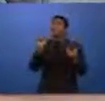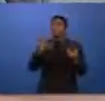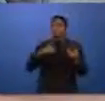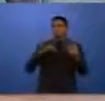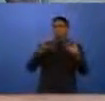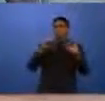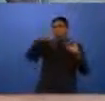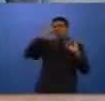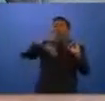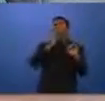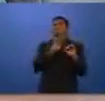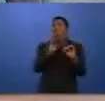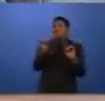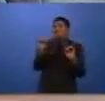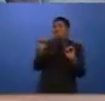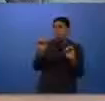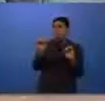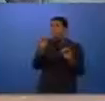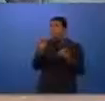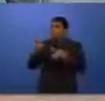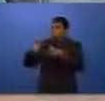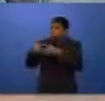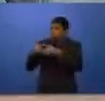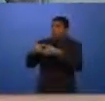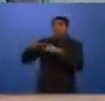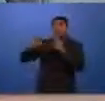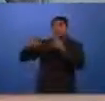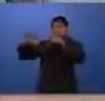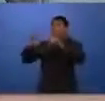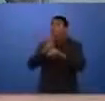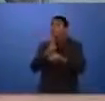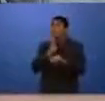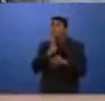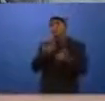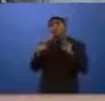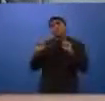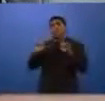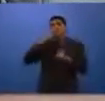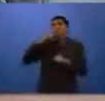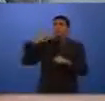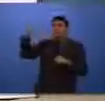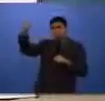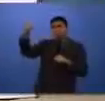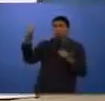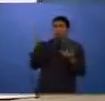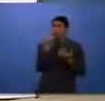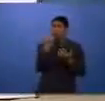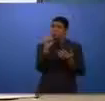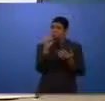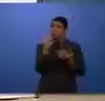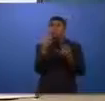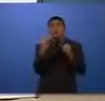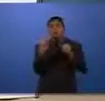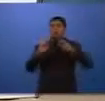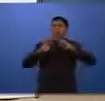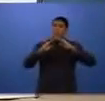é garantir o anonimato. E nós, numa comunidade mesmo pequena, e todos se conhecem, ele pode fazer a sua denúncia. Logicamente, ele faz